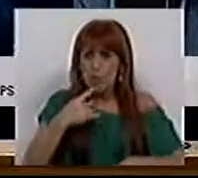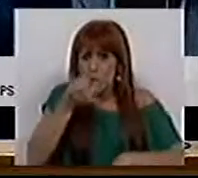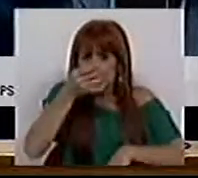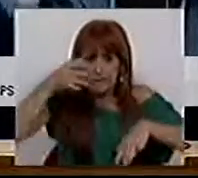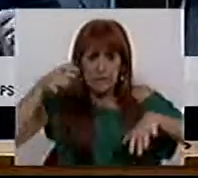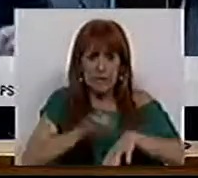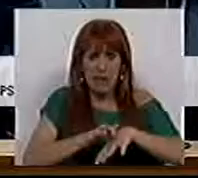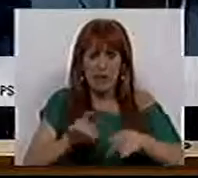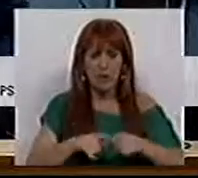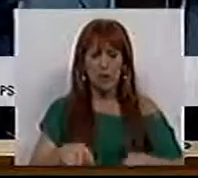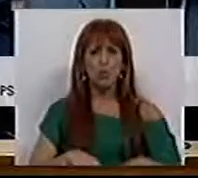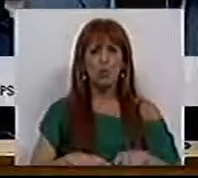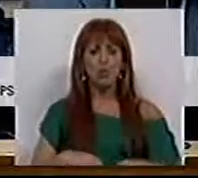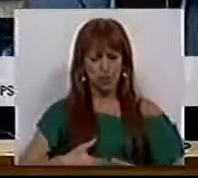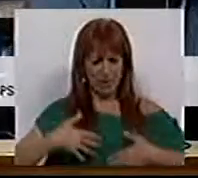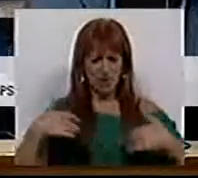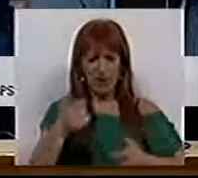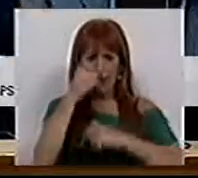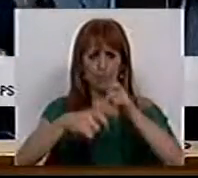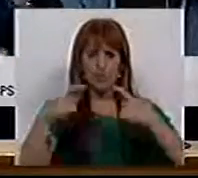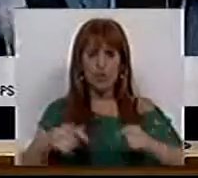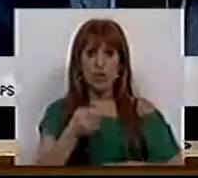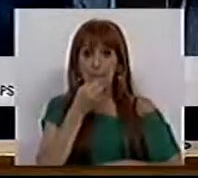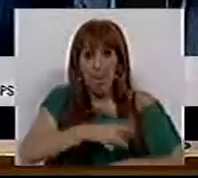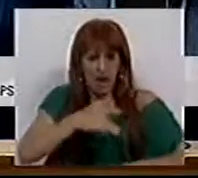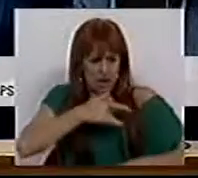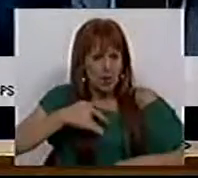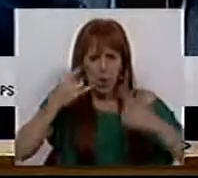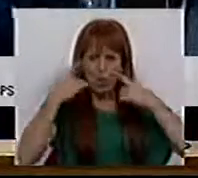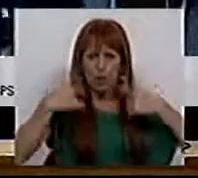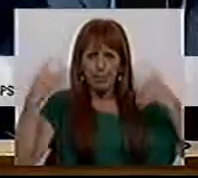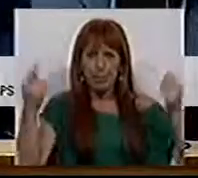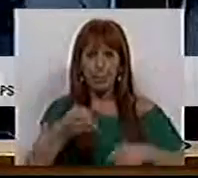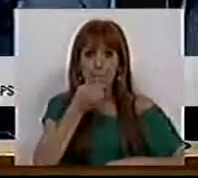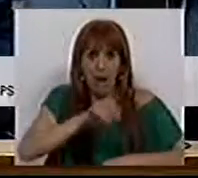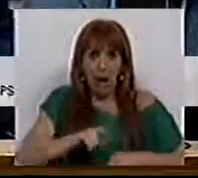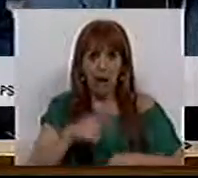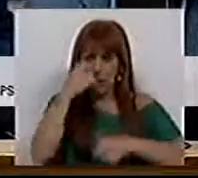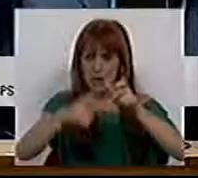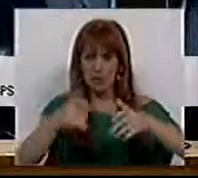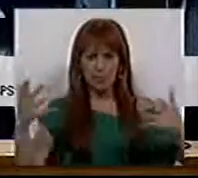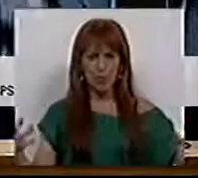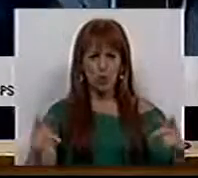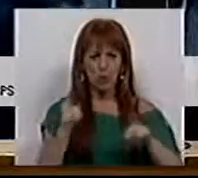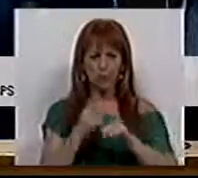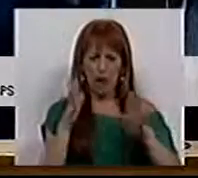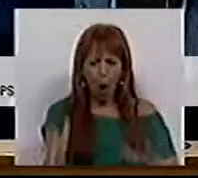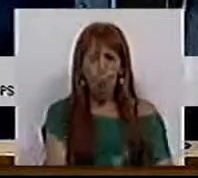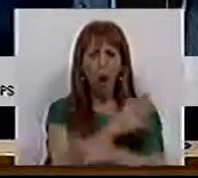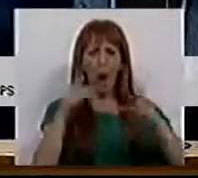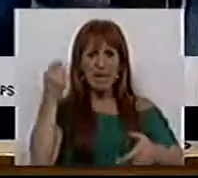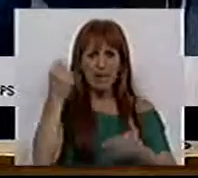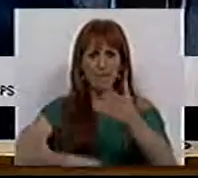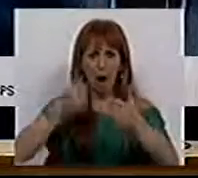sensível para o bem-estar das populações. Perde a saúde pública. Perde as populações. Pois o aumento